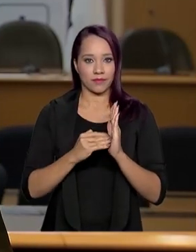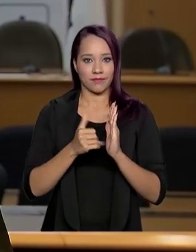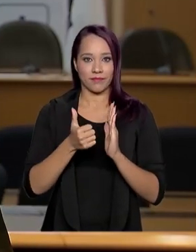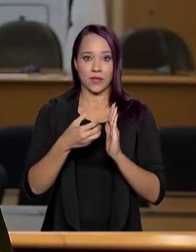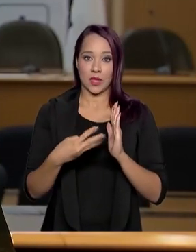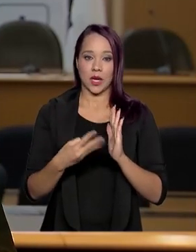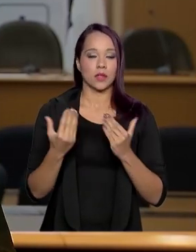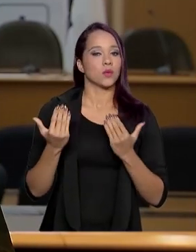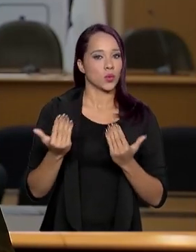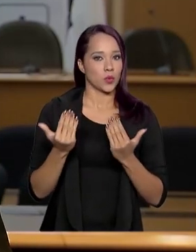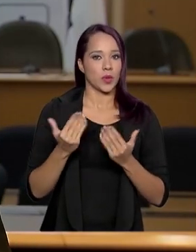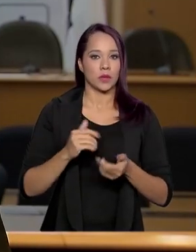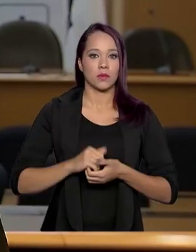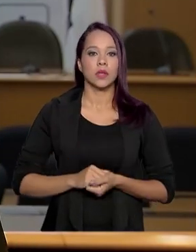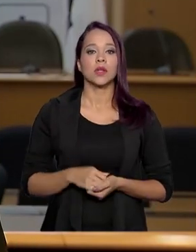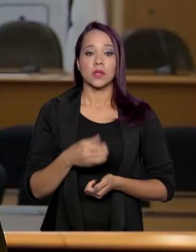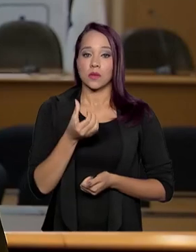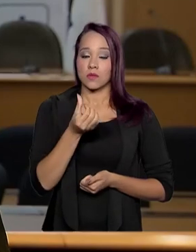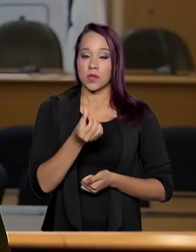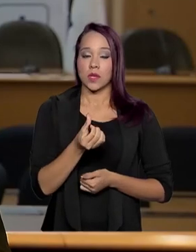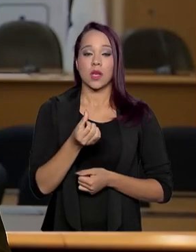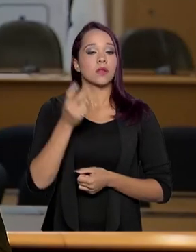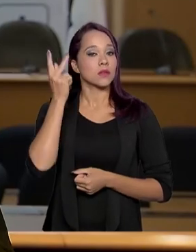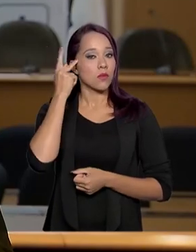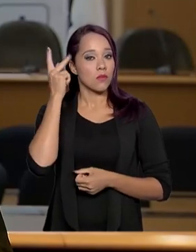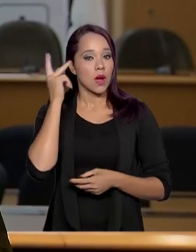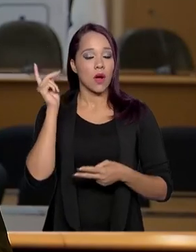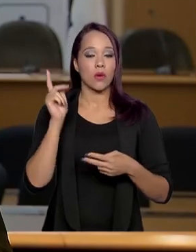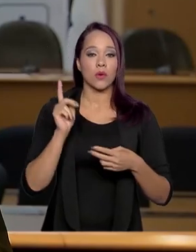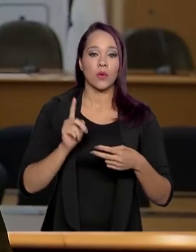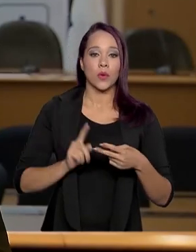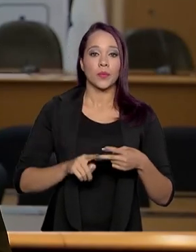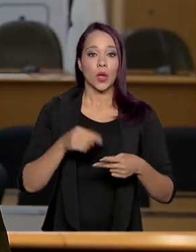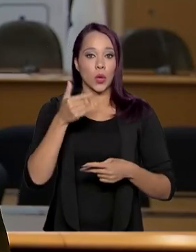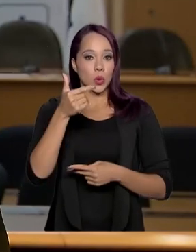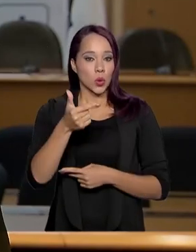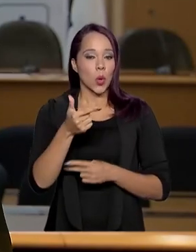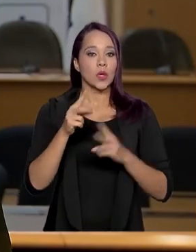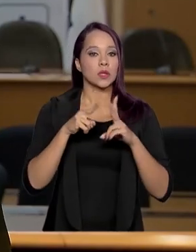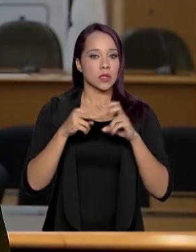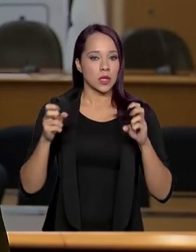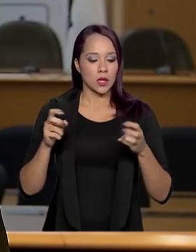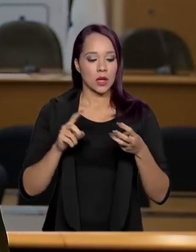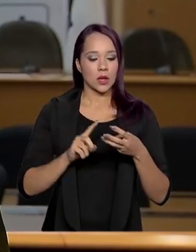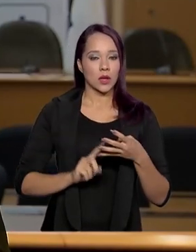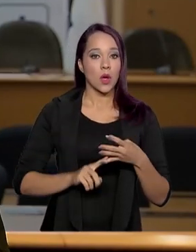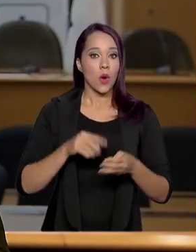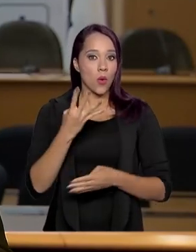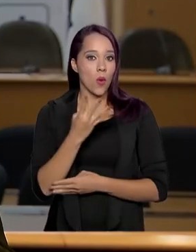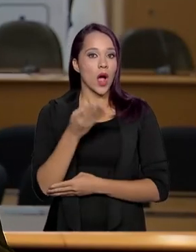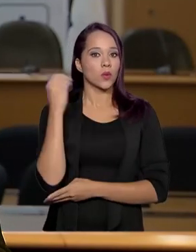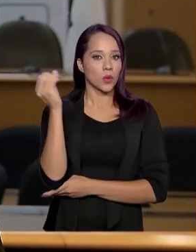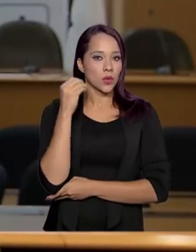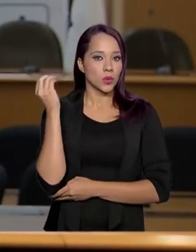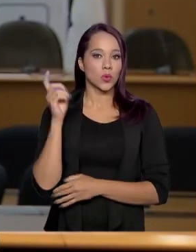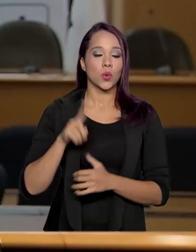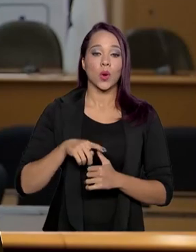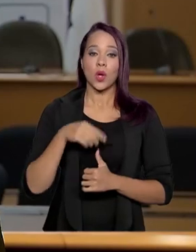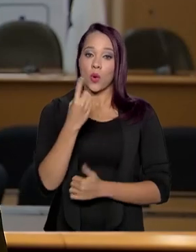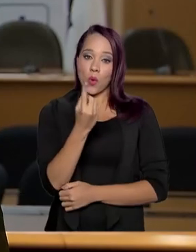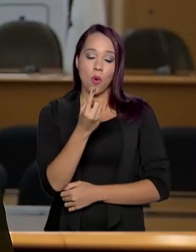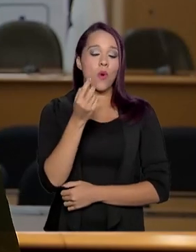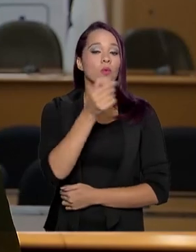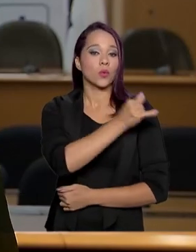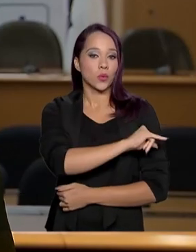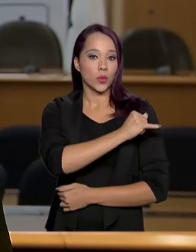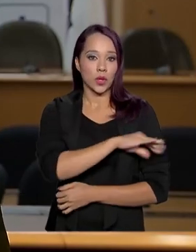casos suspeitos. São seis no estado de São Paulo, dois em Santa Catarina, quatro no Rio Grande do Sul e um no estado do